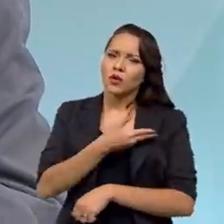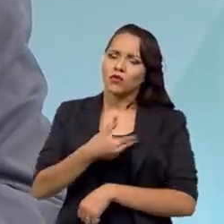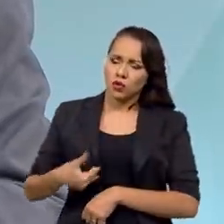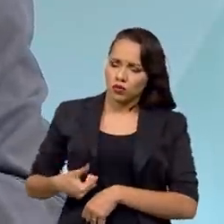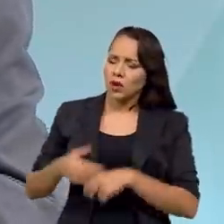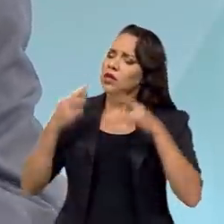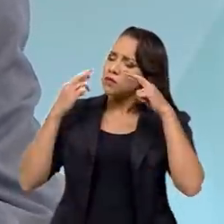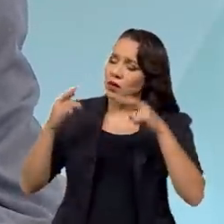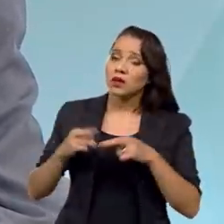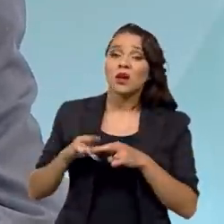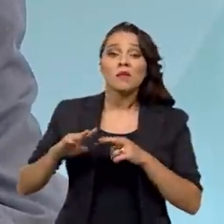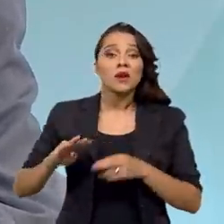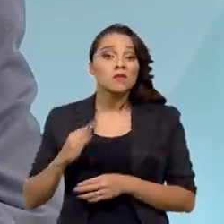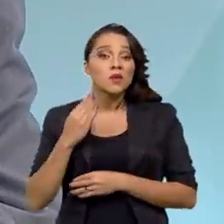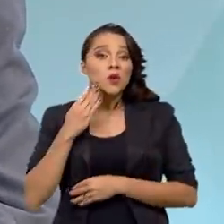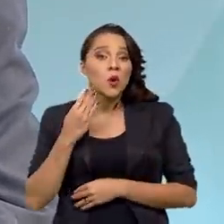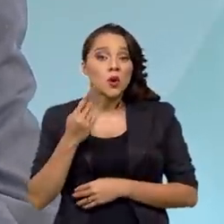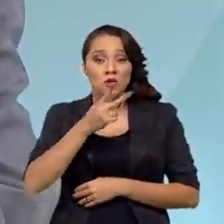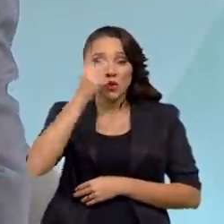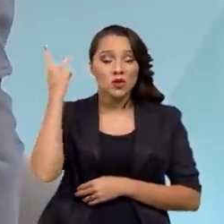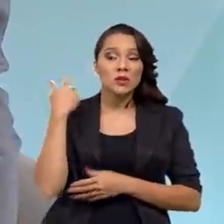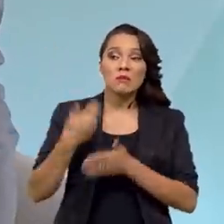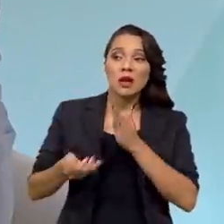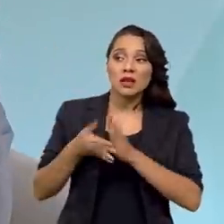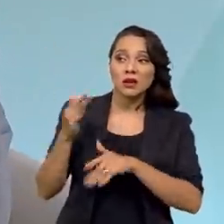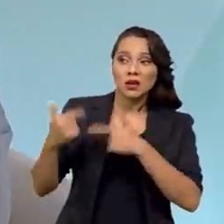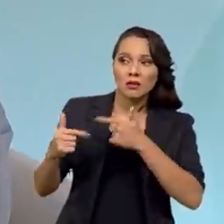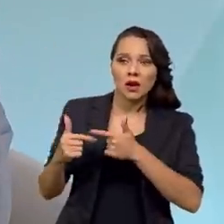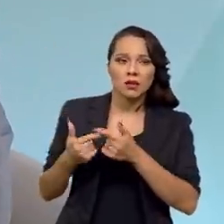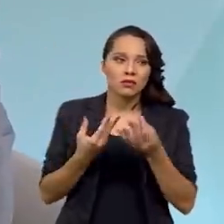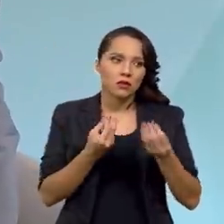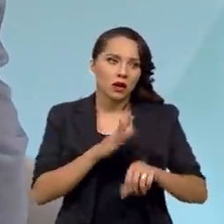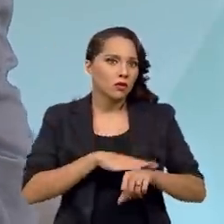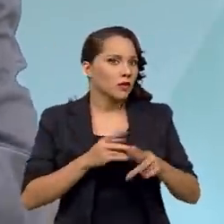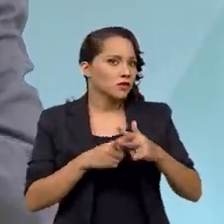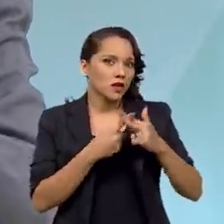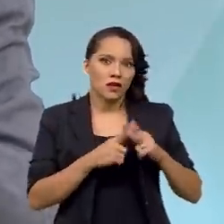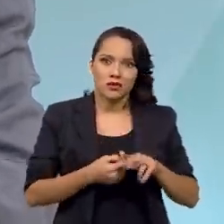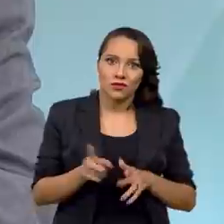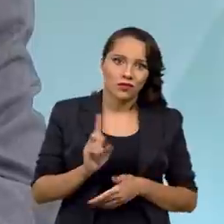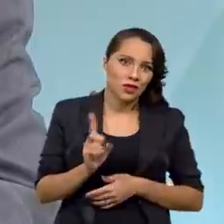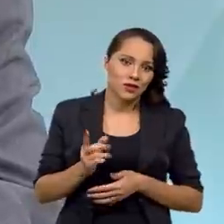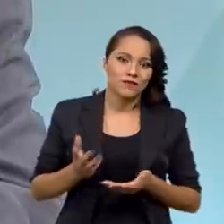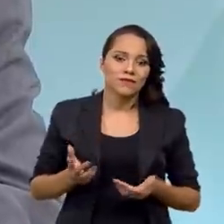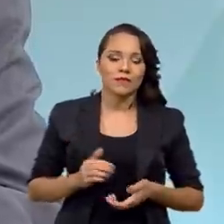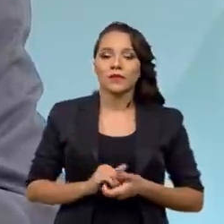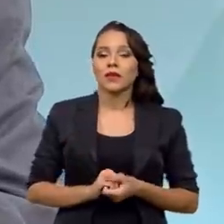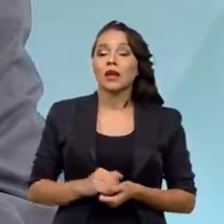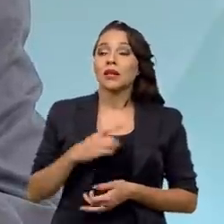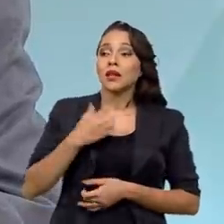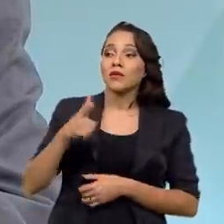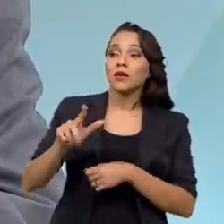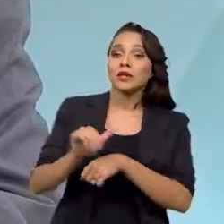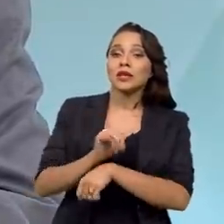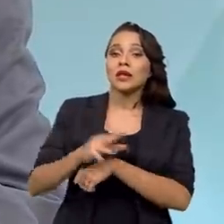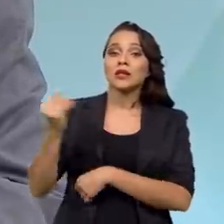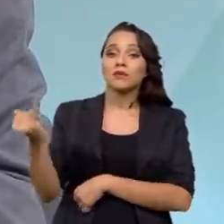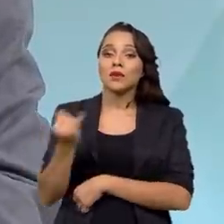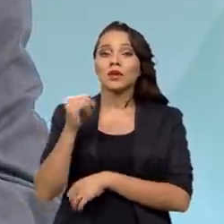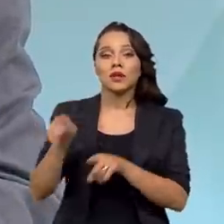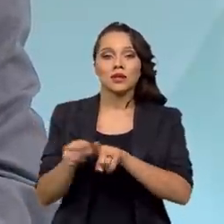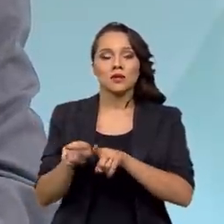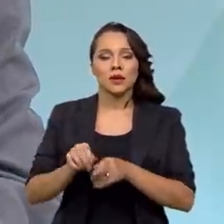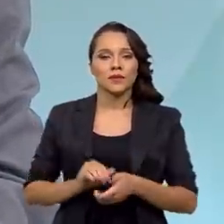Agora, milhões de brasileiros perdendo o emprego, não era o momento de reajuste. Tomamos uma medida muito importante.